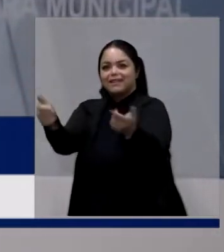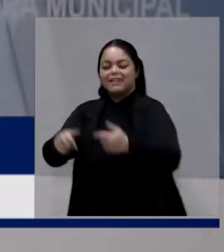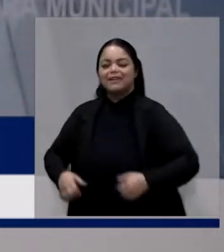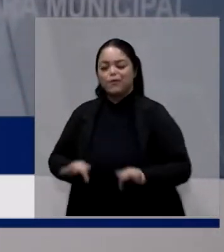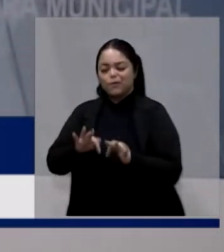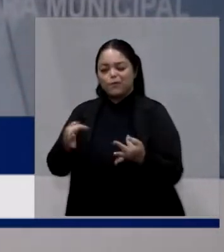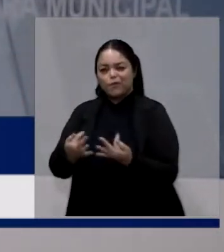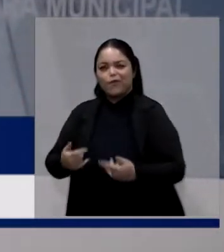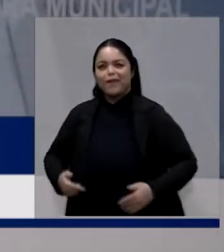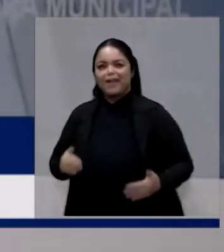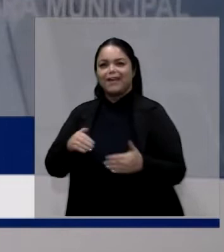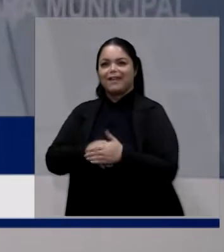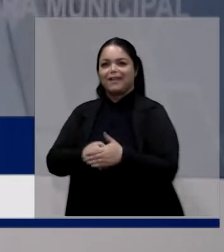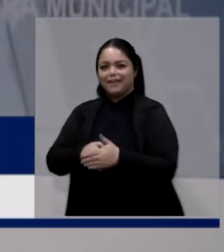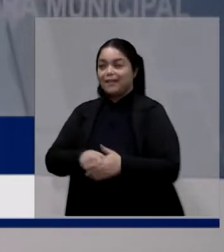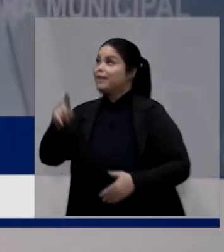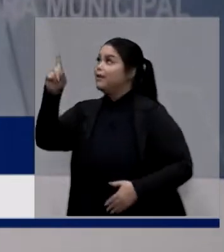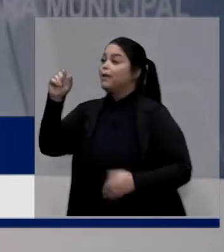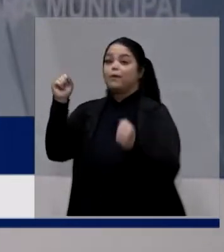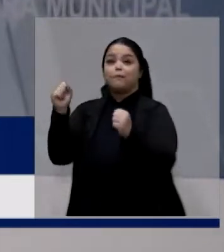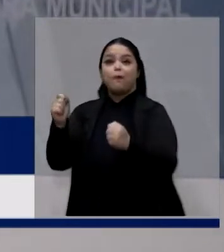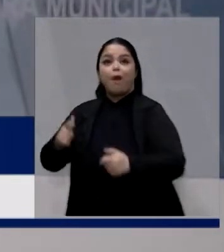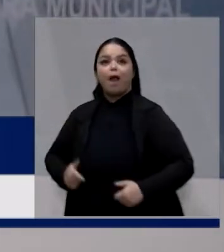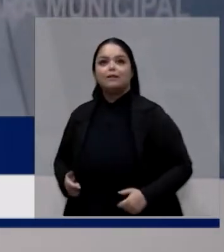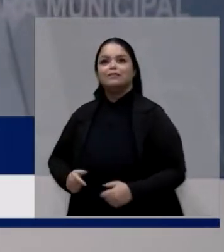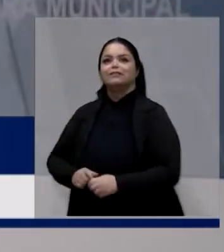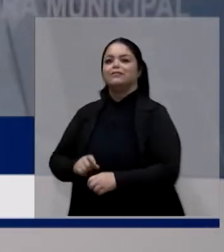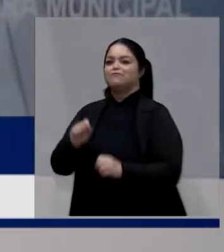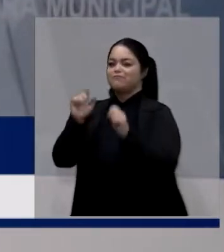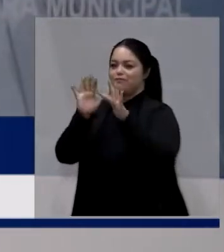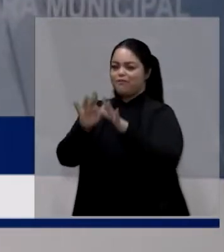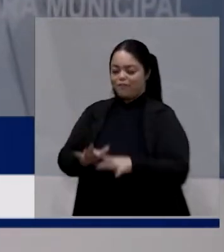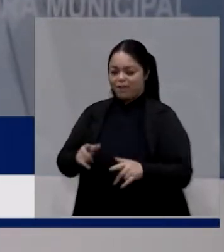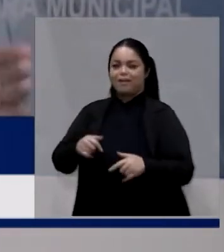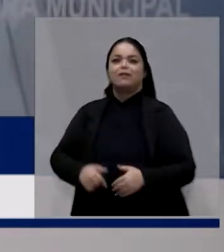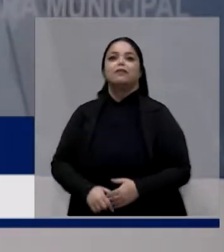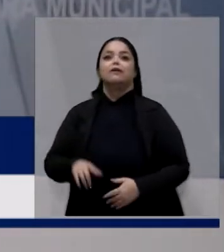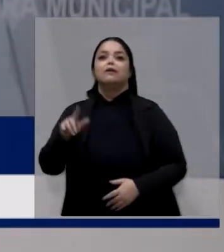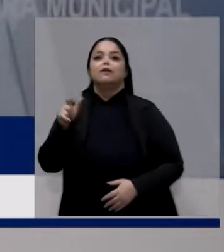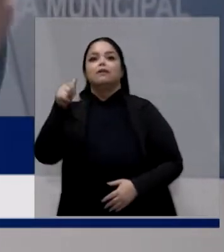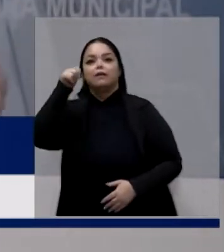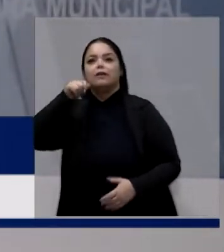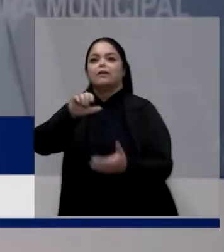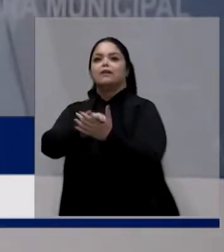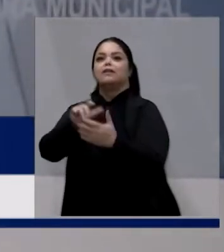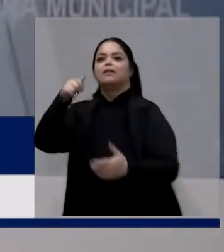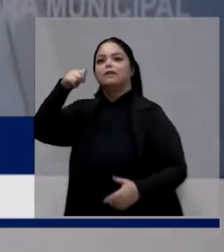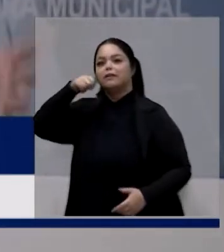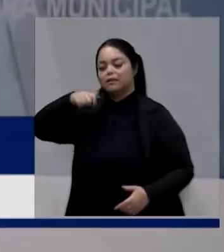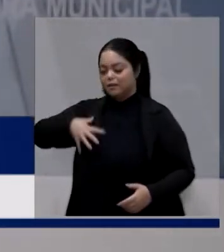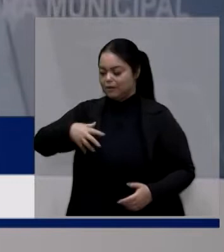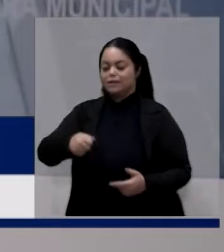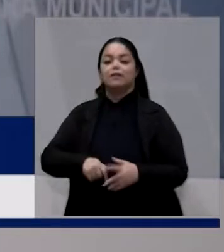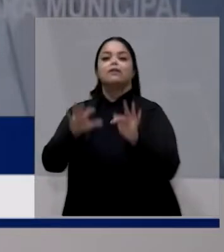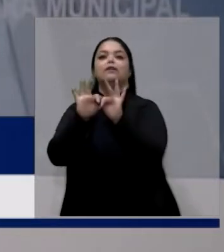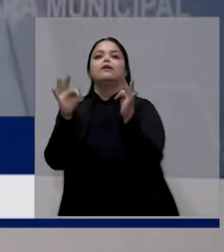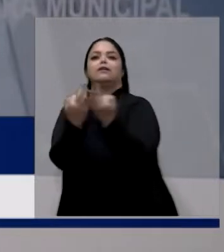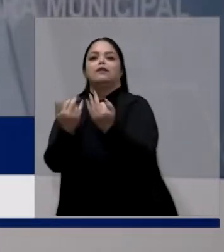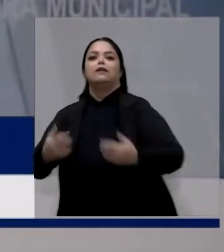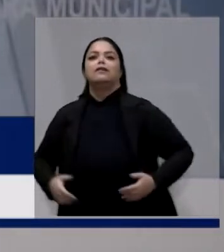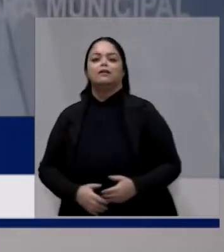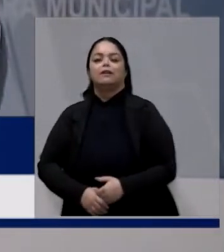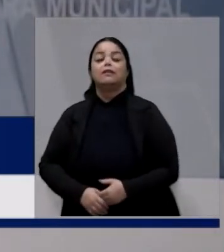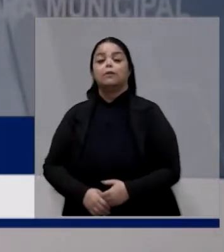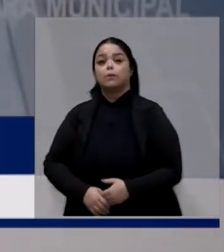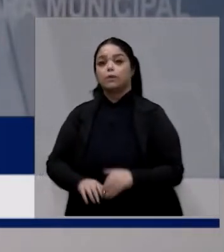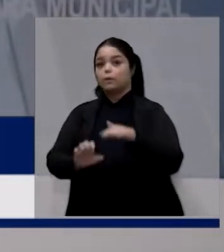simples, humilde, e que Deus possa, cada dia a mais, abençoar você, sua esposa, sua filha, sua família, e